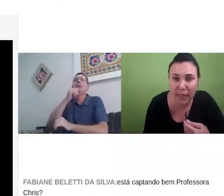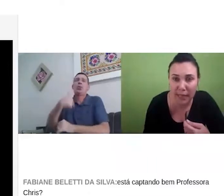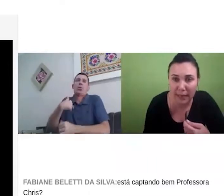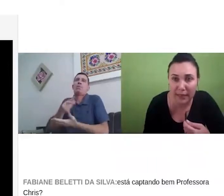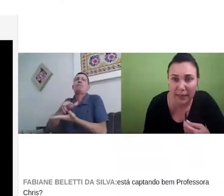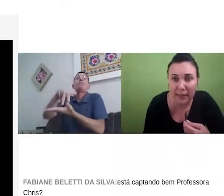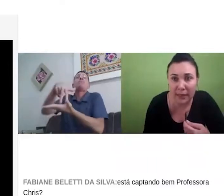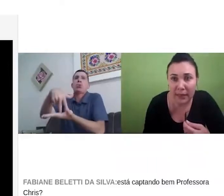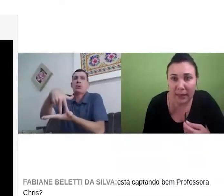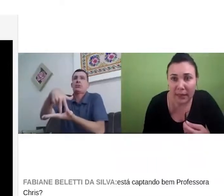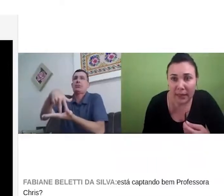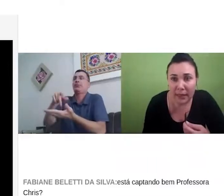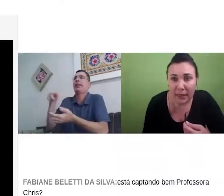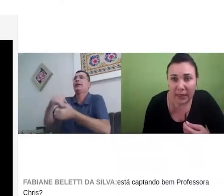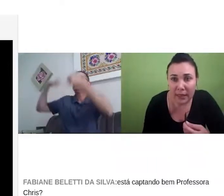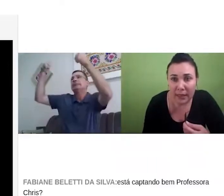o estudo dela.